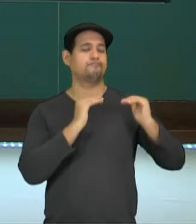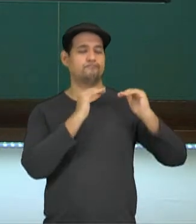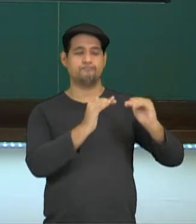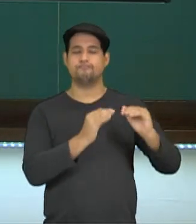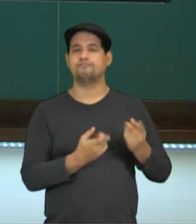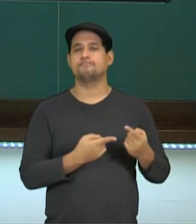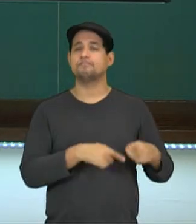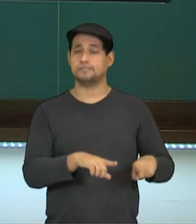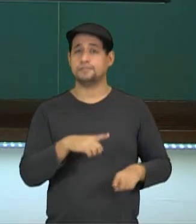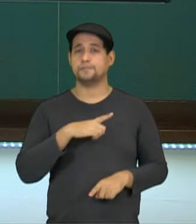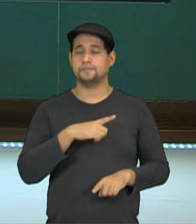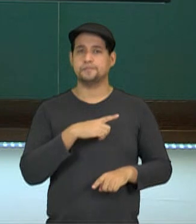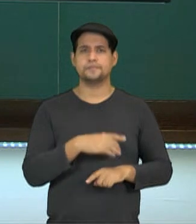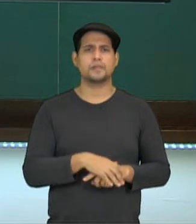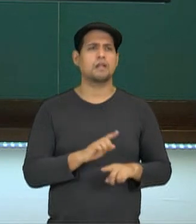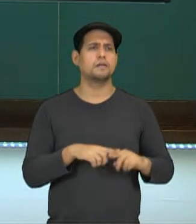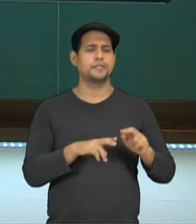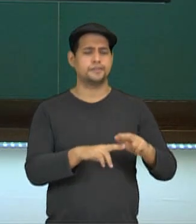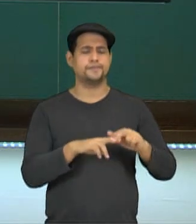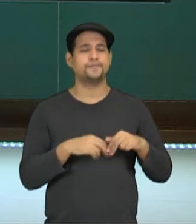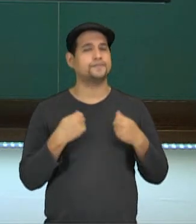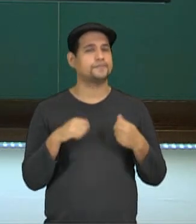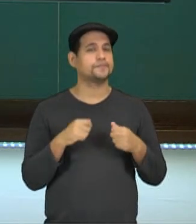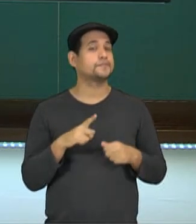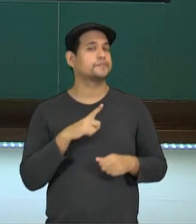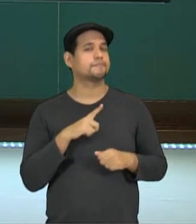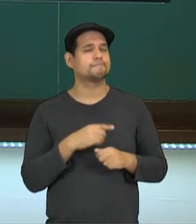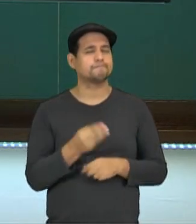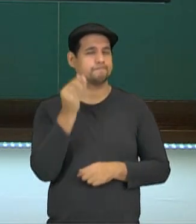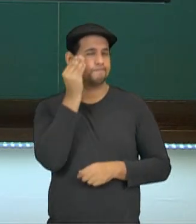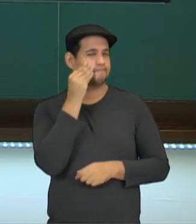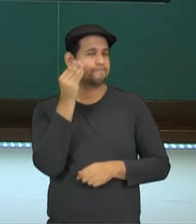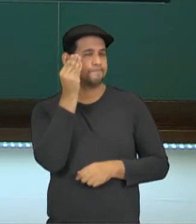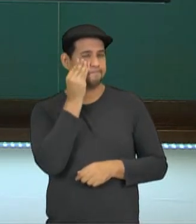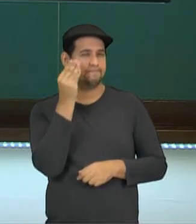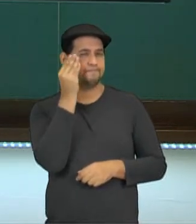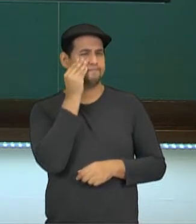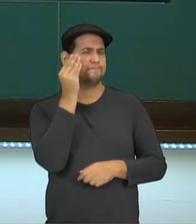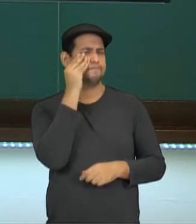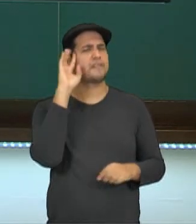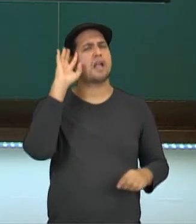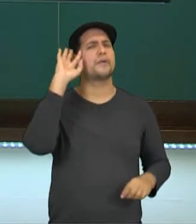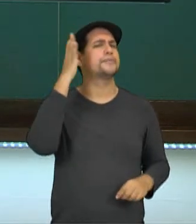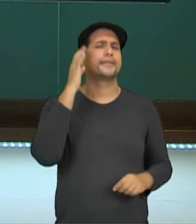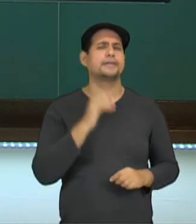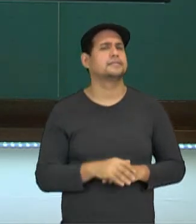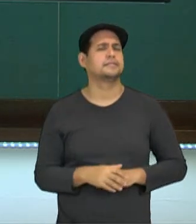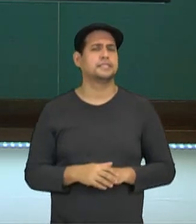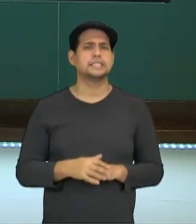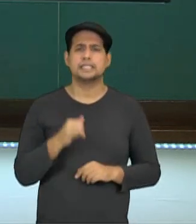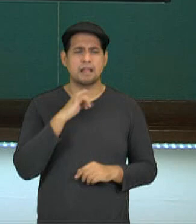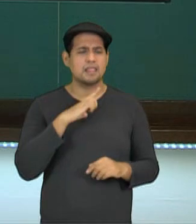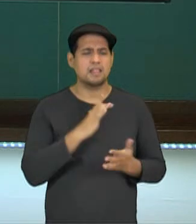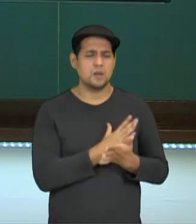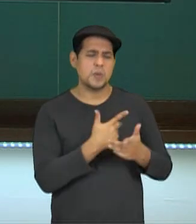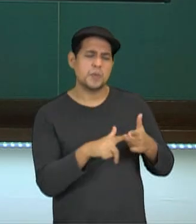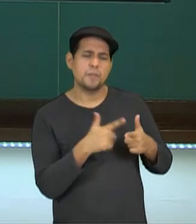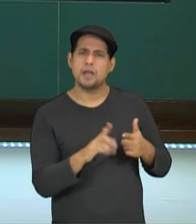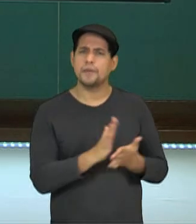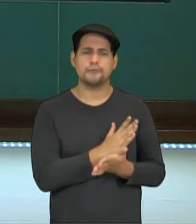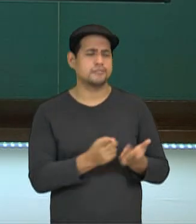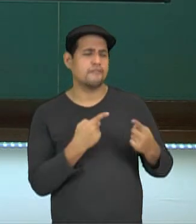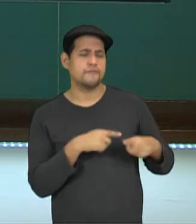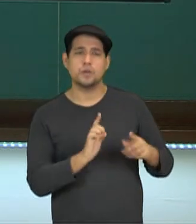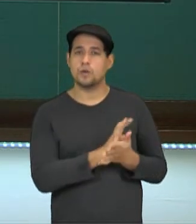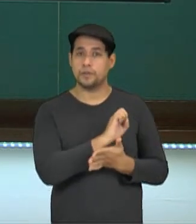desafios. E para isso a gente precisa ter persistência. O que acontece? A gente se depara com um problema, um desafio,